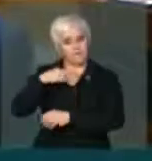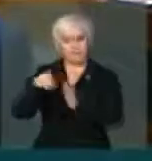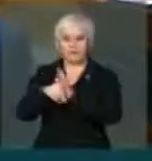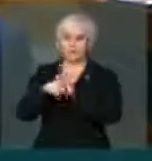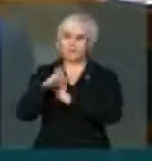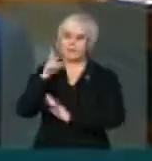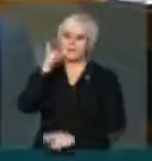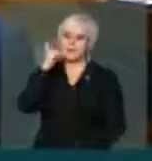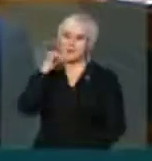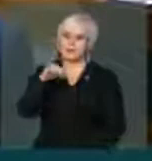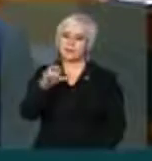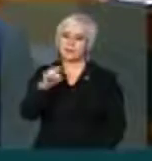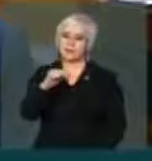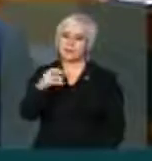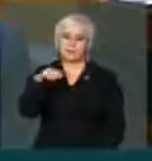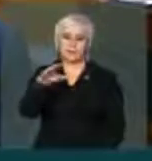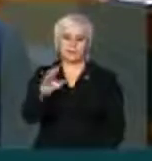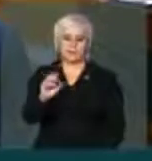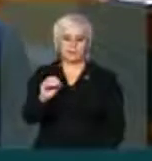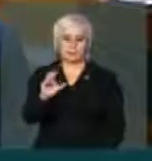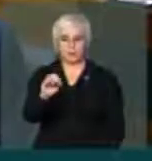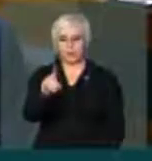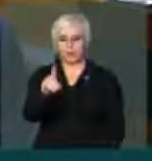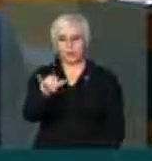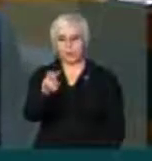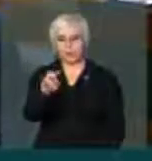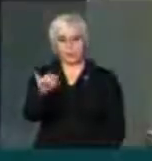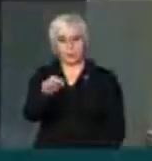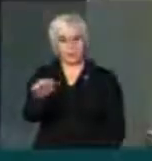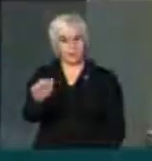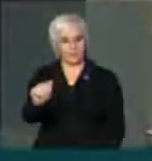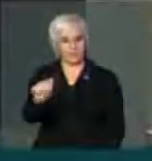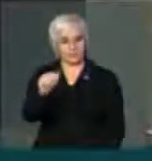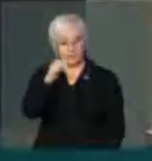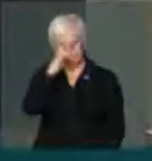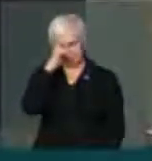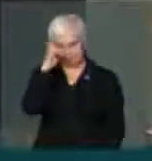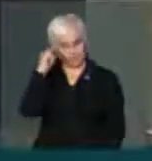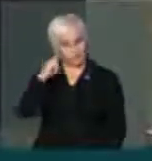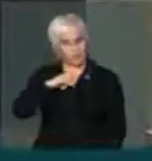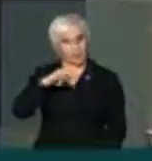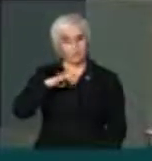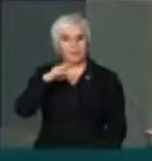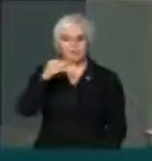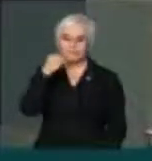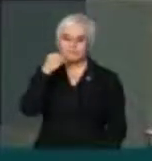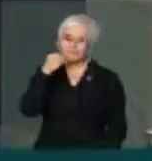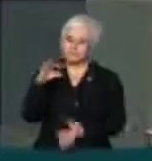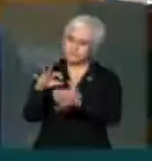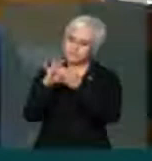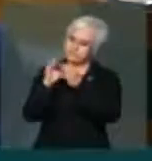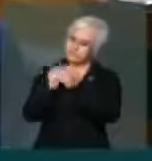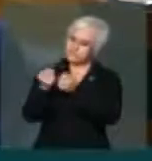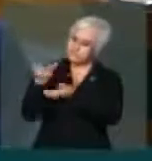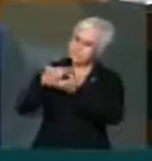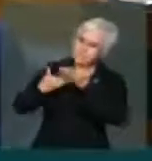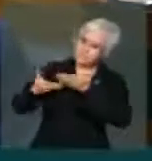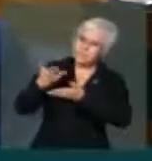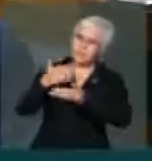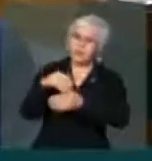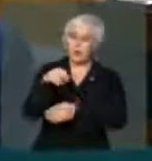do nobre deputado Inocêncio Oliveira, com quem eu tive o privilégio de conviver durante